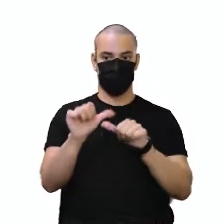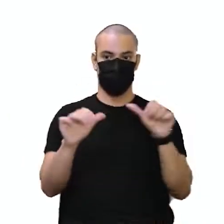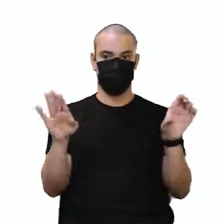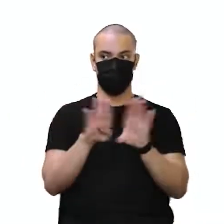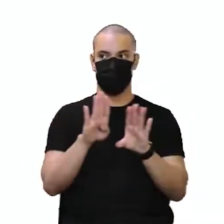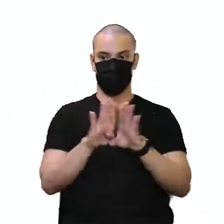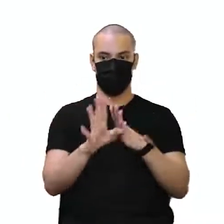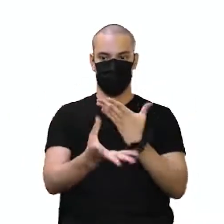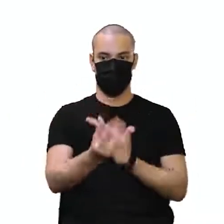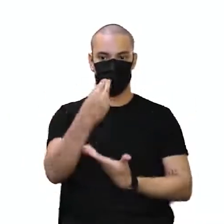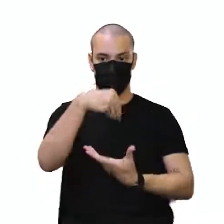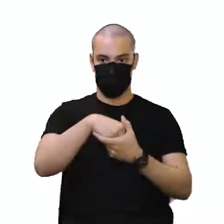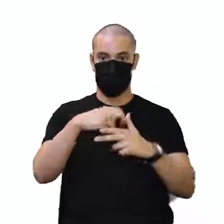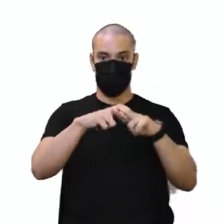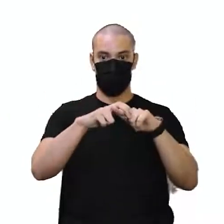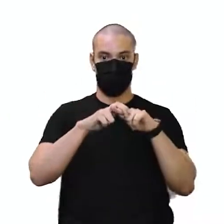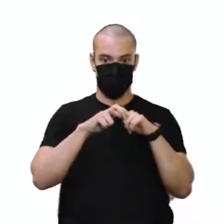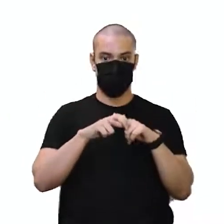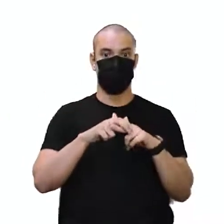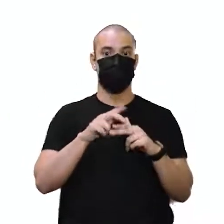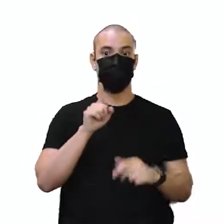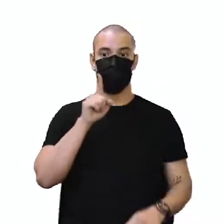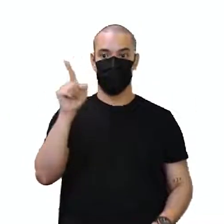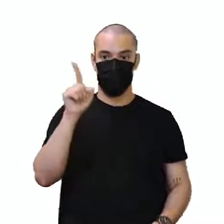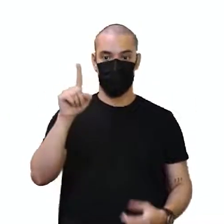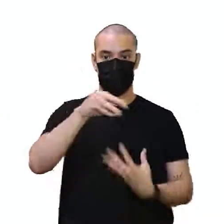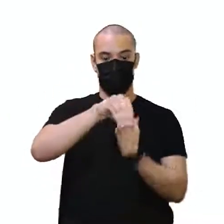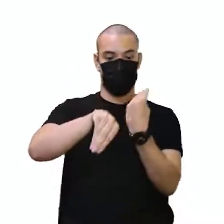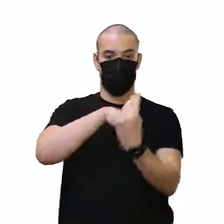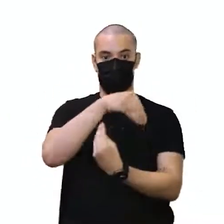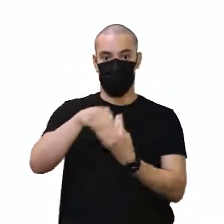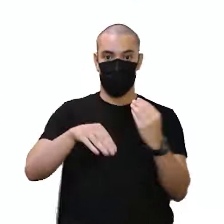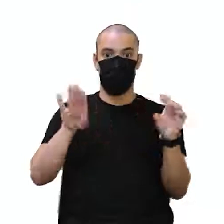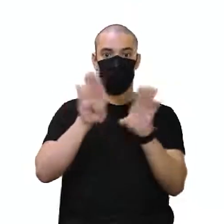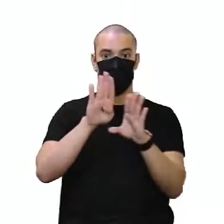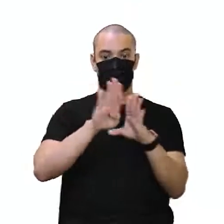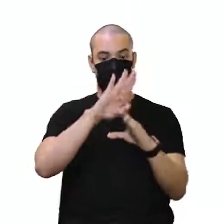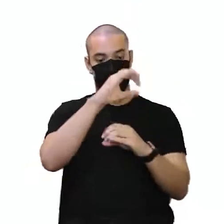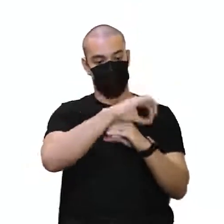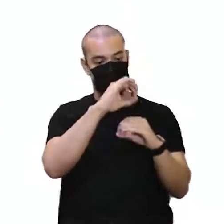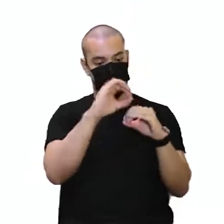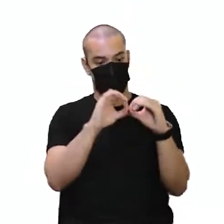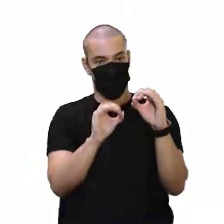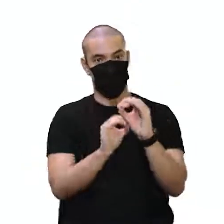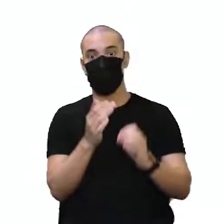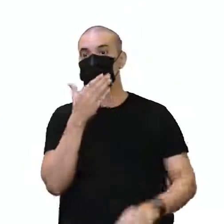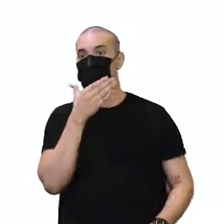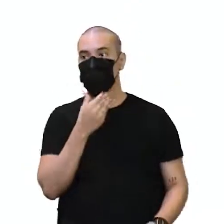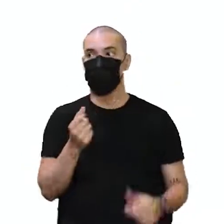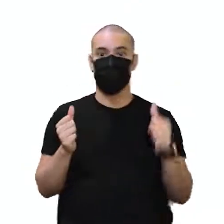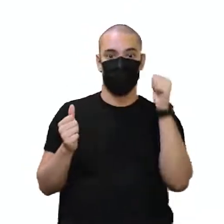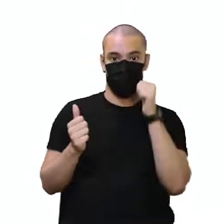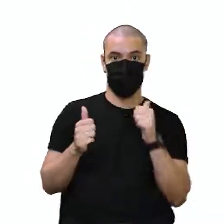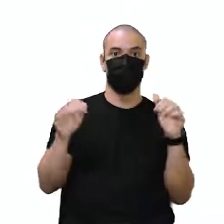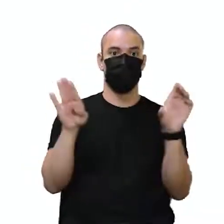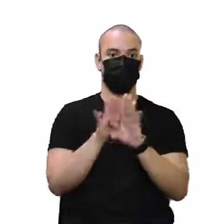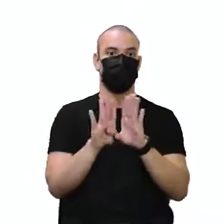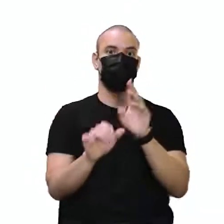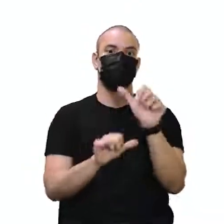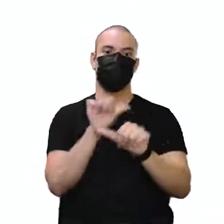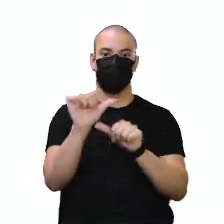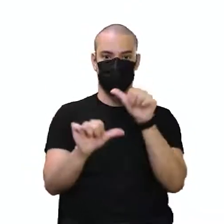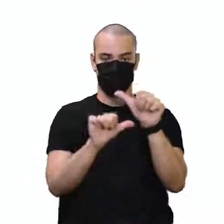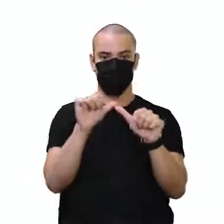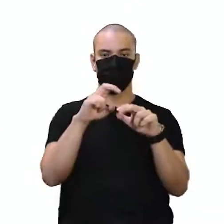contidas nessas gêmulas. E essas gêmulas sofriam modificações, tanto no corpo masculino, quanto no corpo feminino.